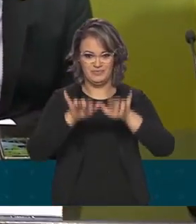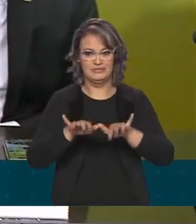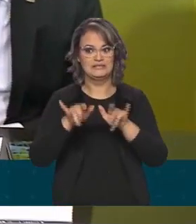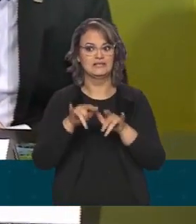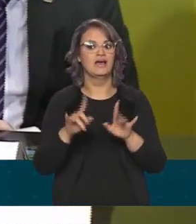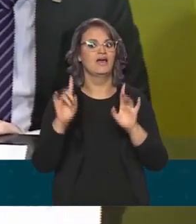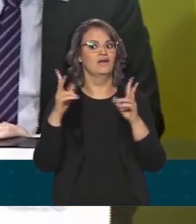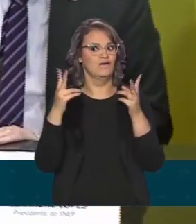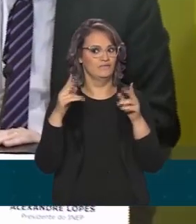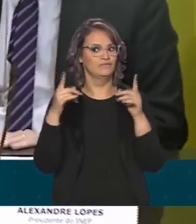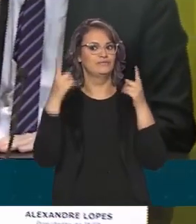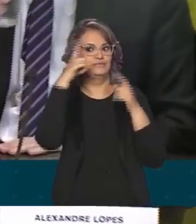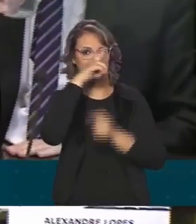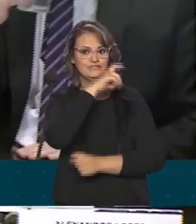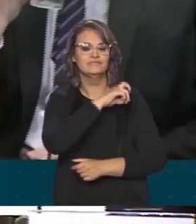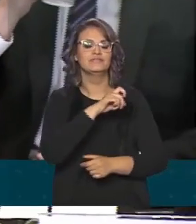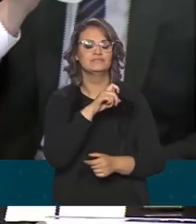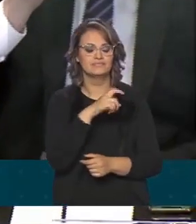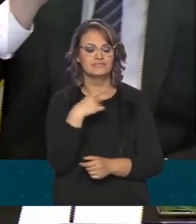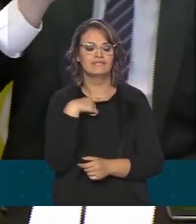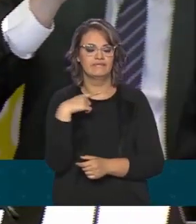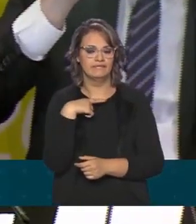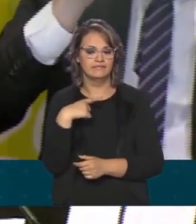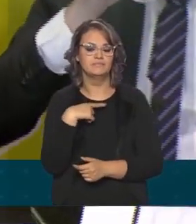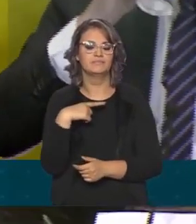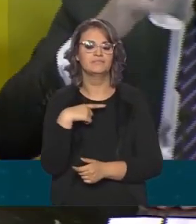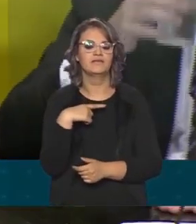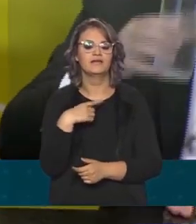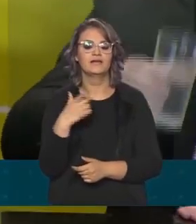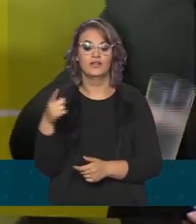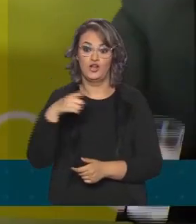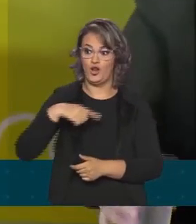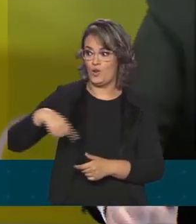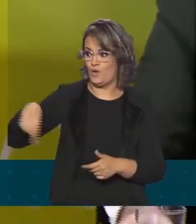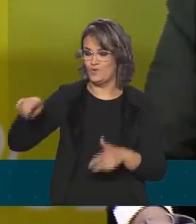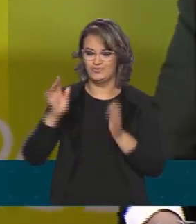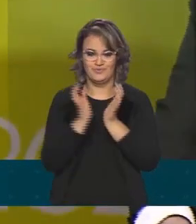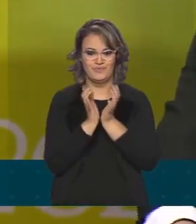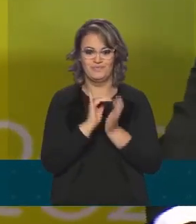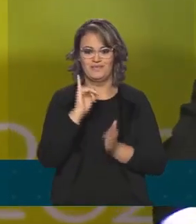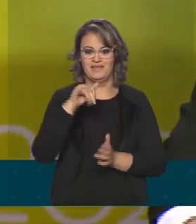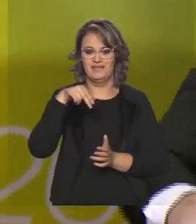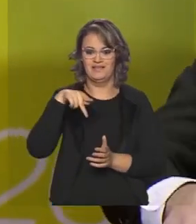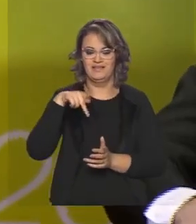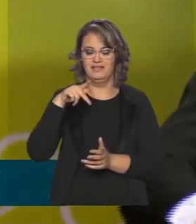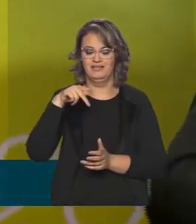tecnológico muito grande que o Inep recebeu,